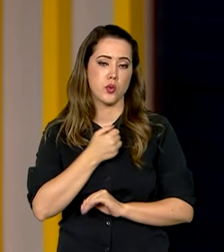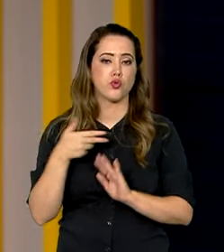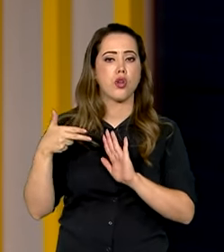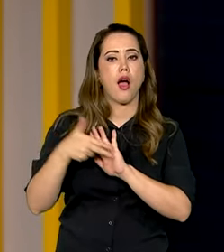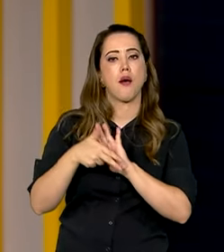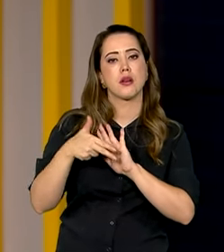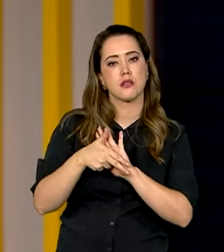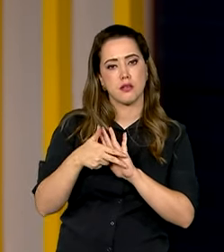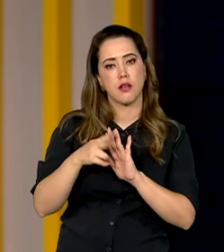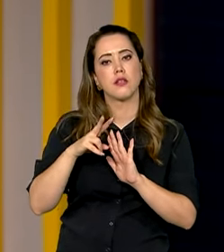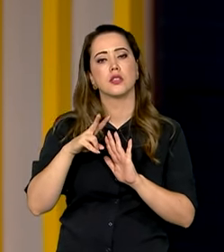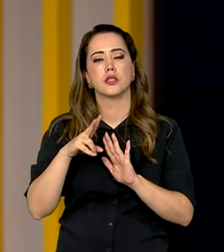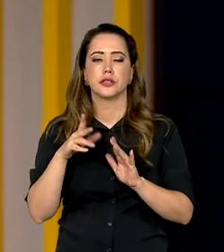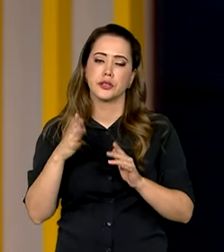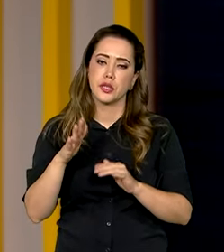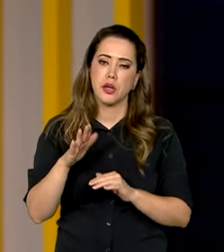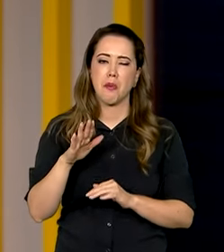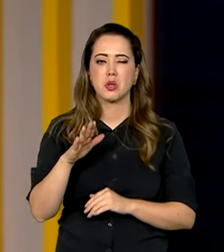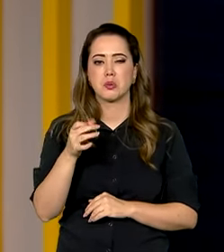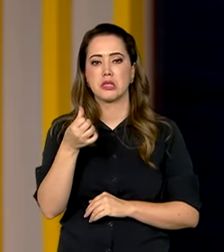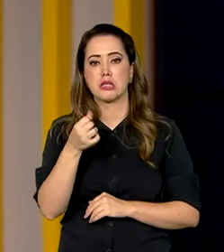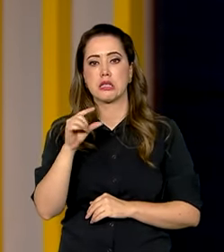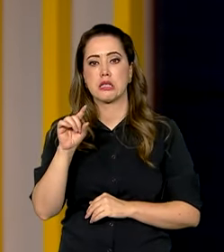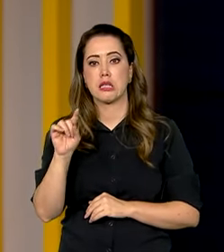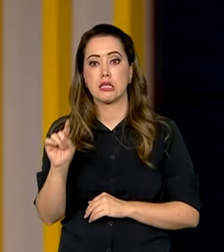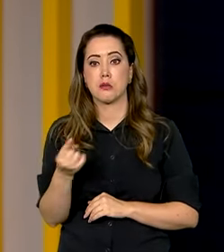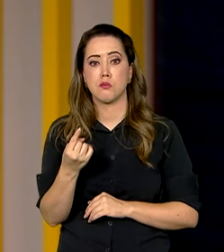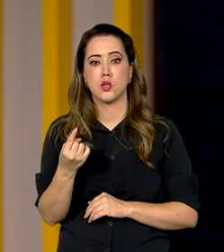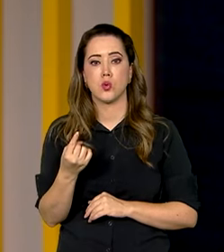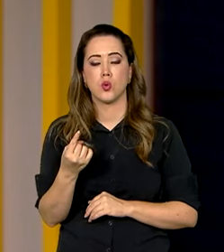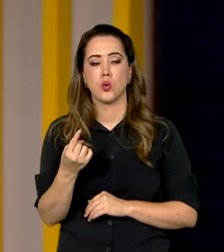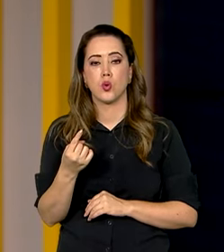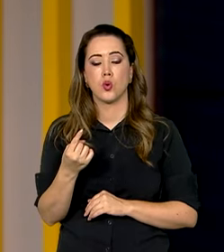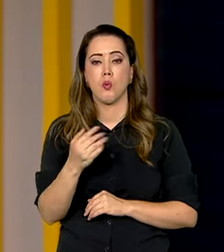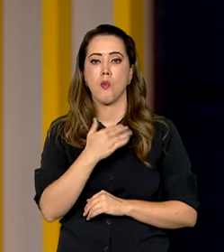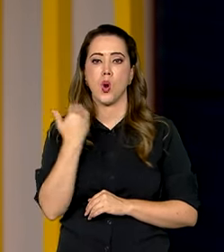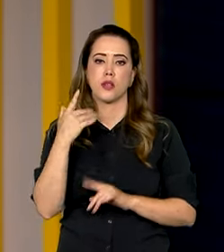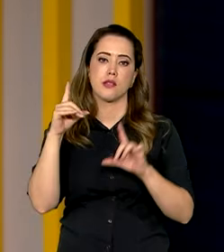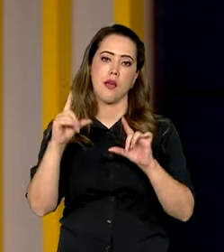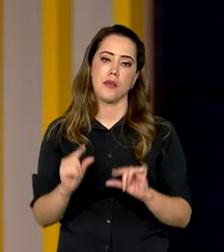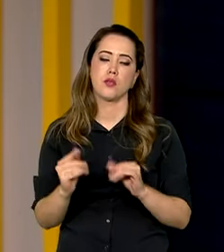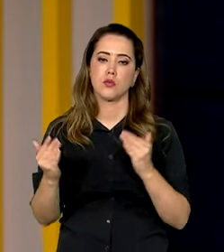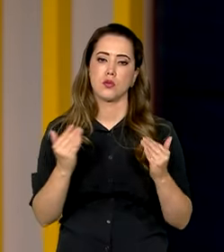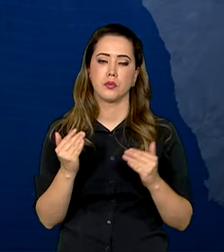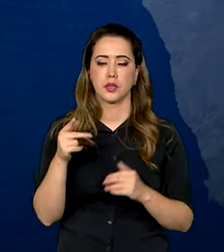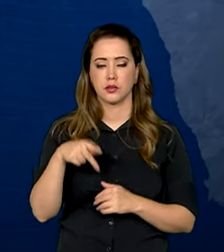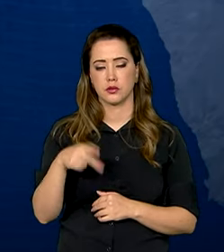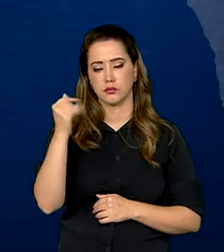circulação, teria havido cerca de 6 mil homicídios, a menos no Brasil.